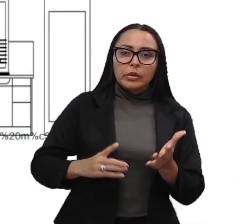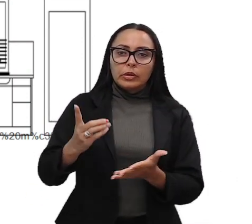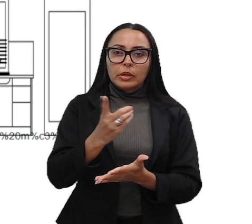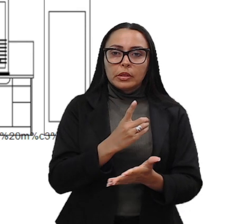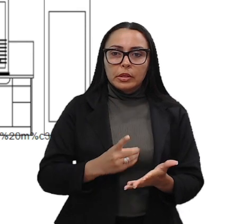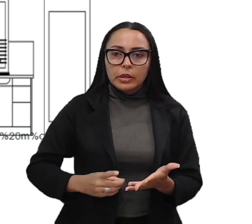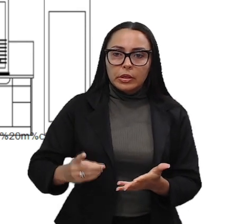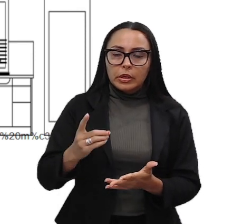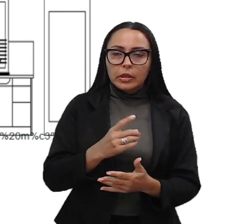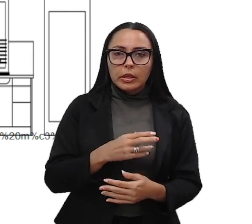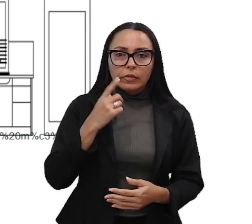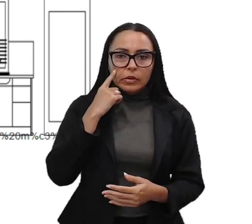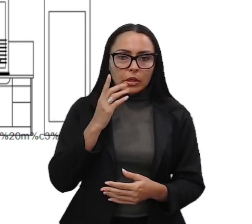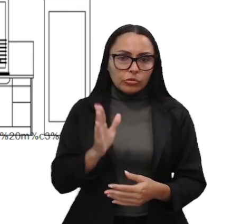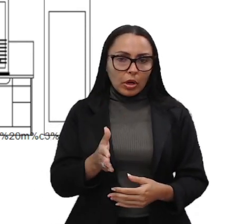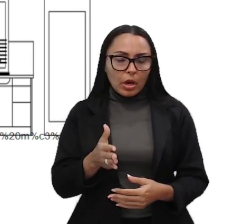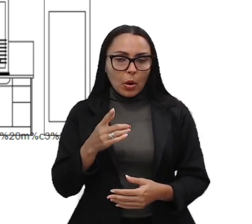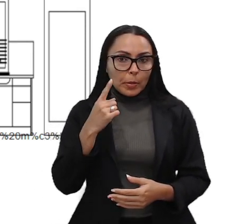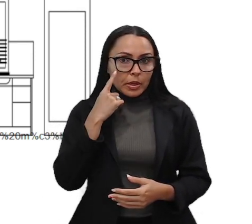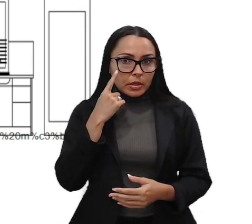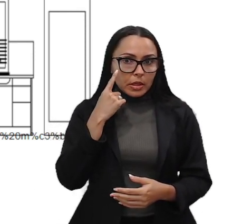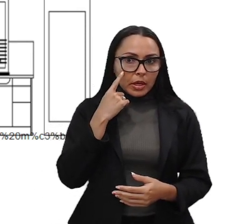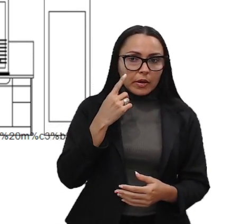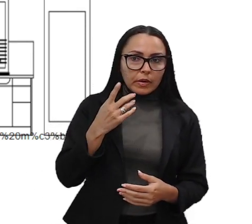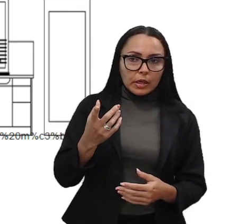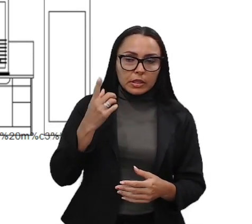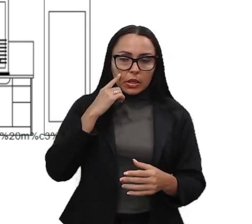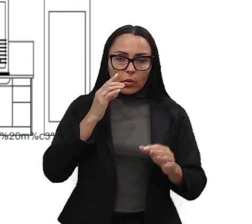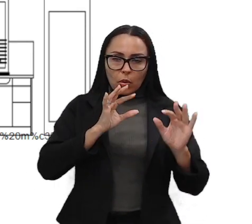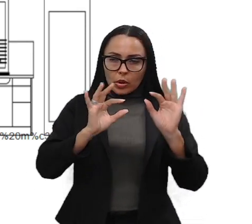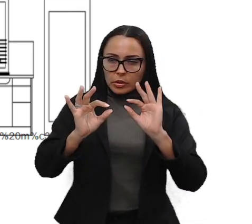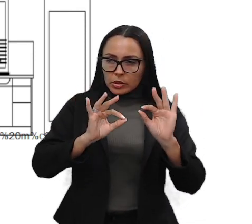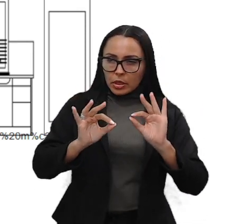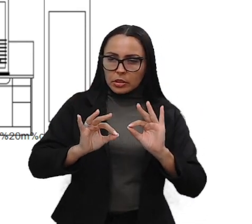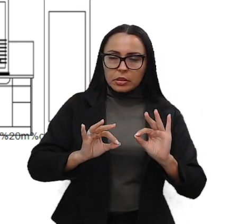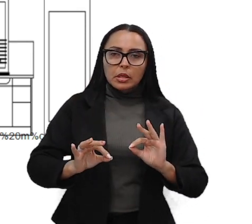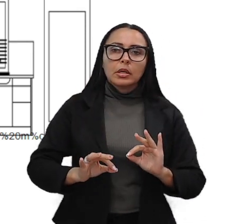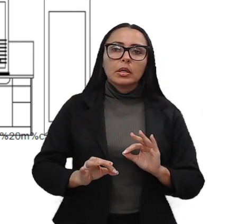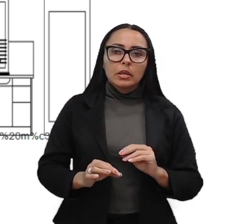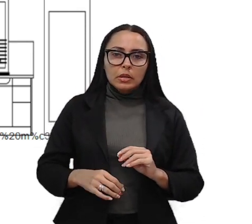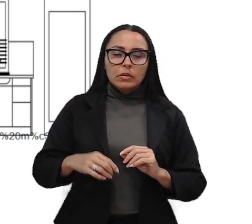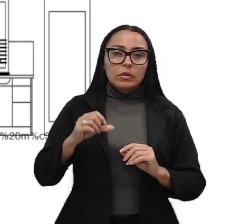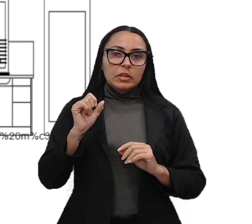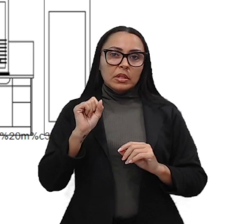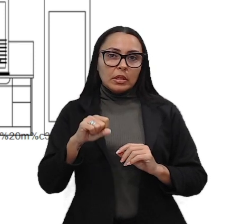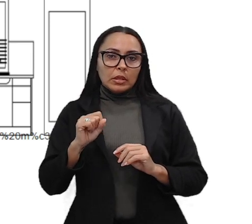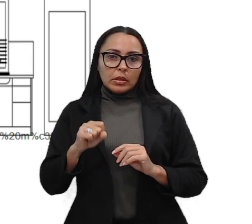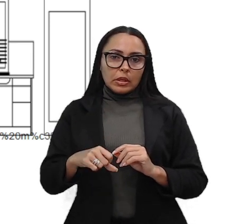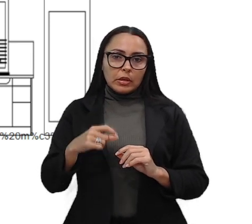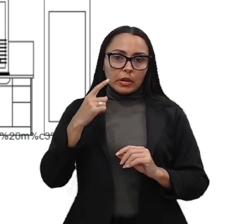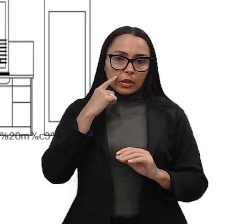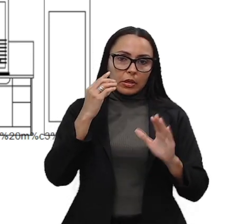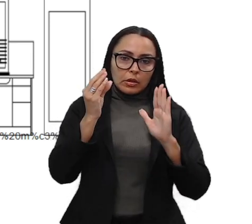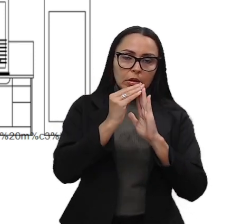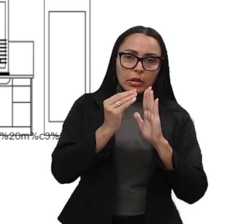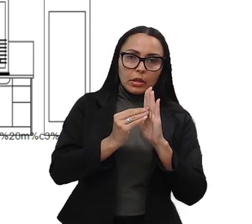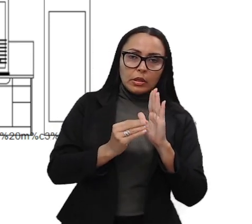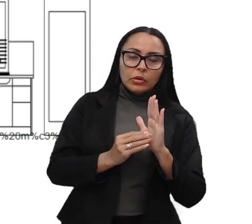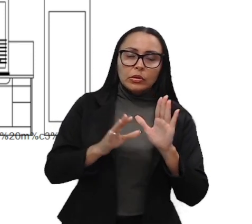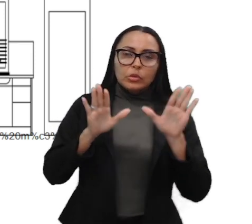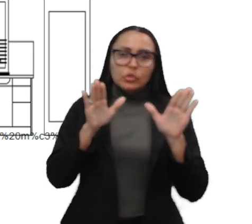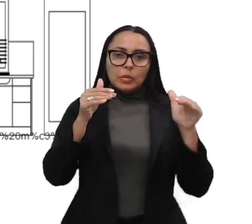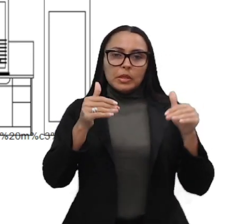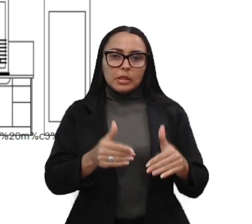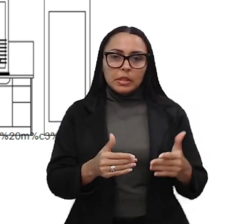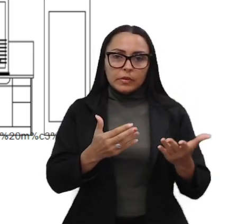você está já podendo observar que são móveis planejados, onde a gente vai colocar tudo específico com o